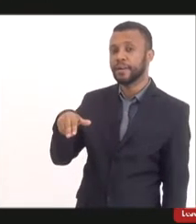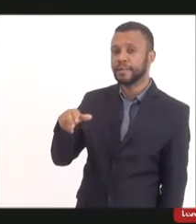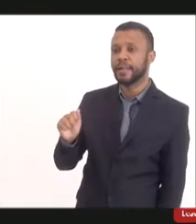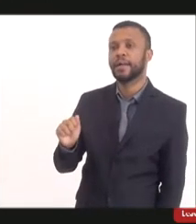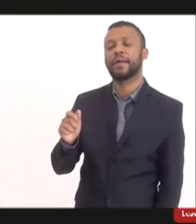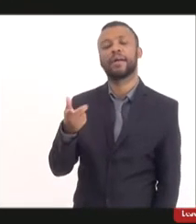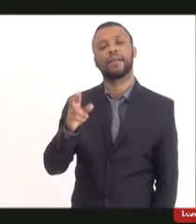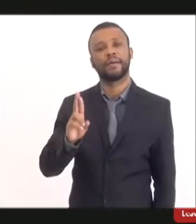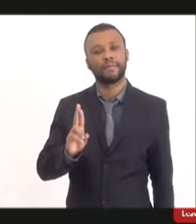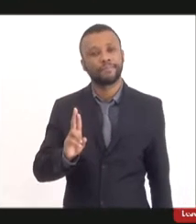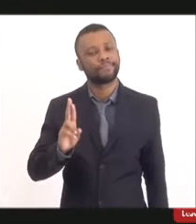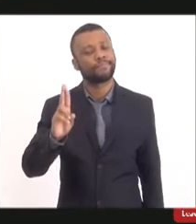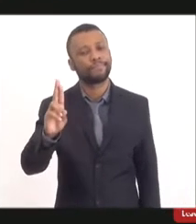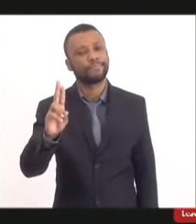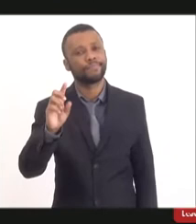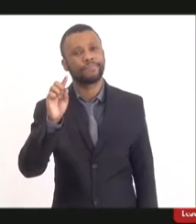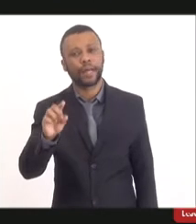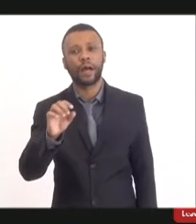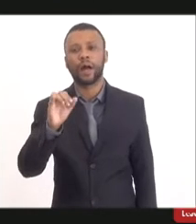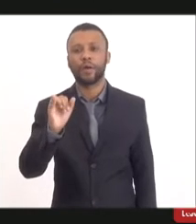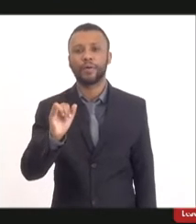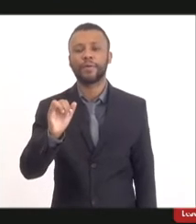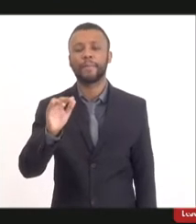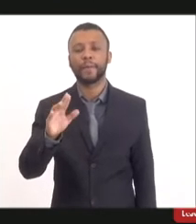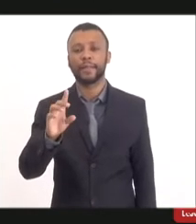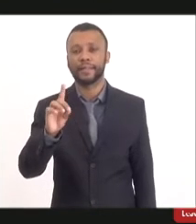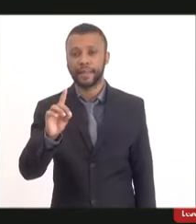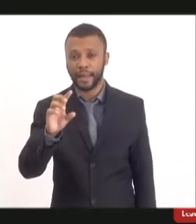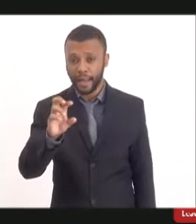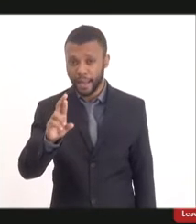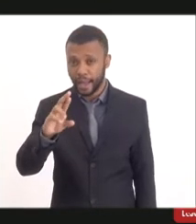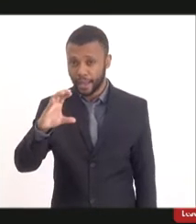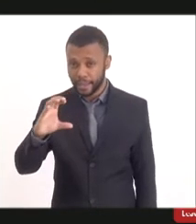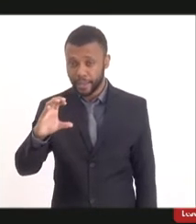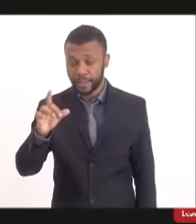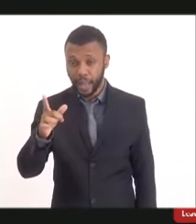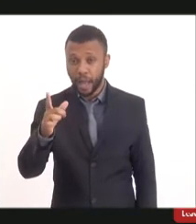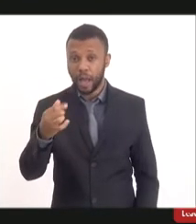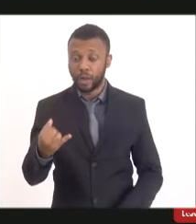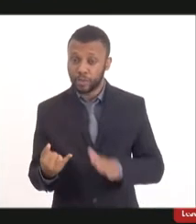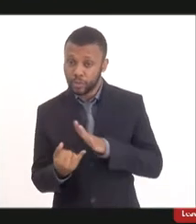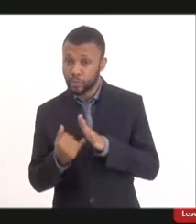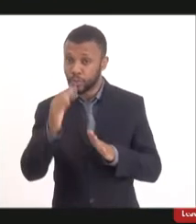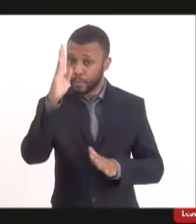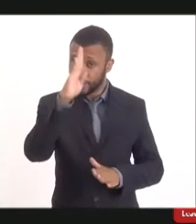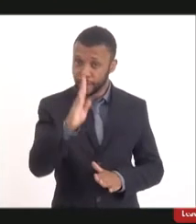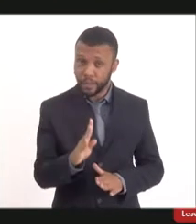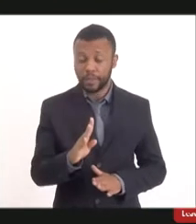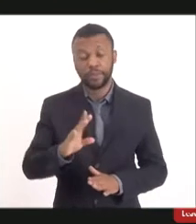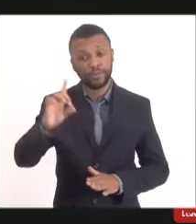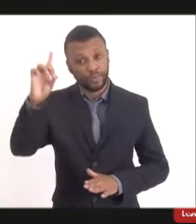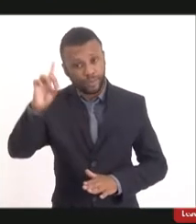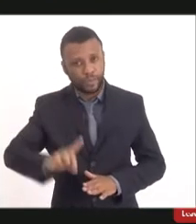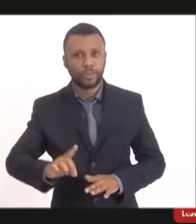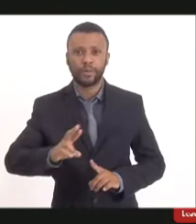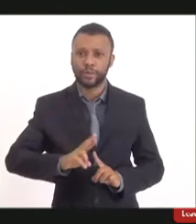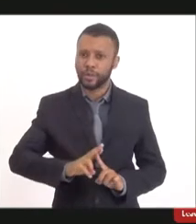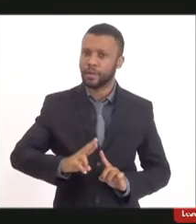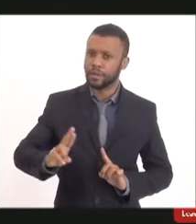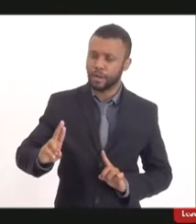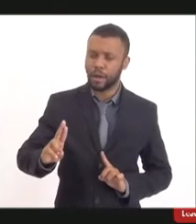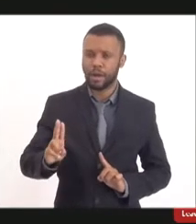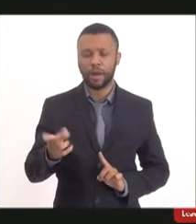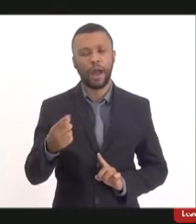representando o IBDR, Instituto Brasileiro de Direito e Religião, advogada da OAB de Santa Catarina,